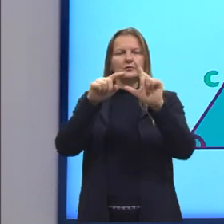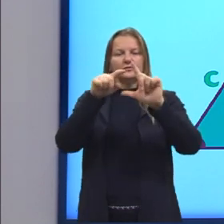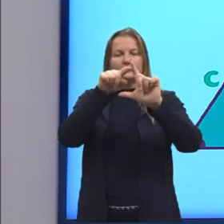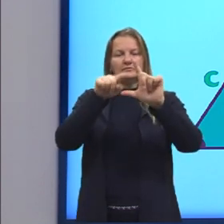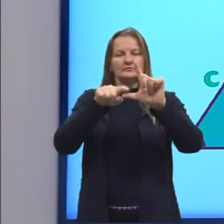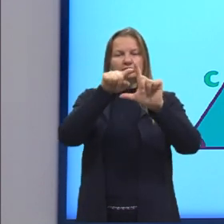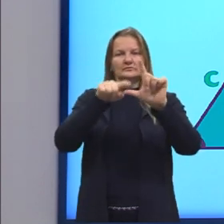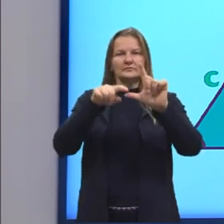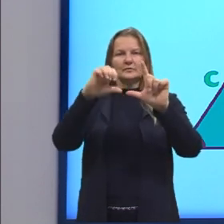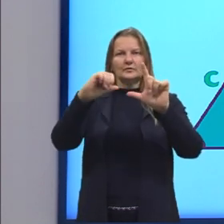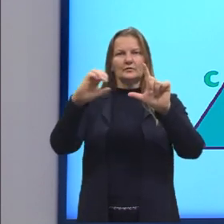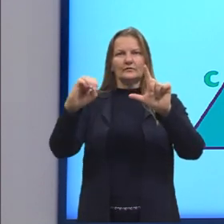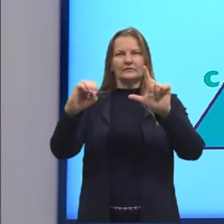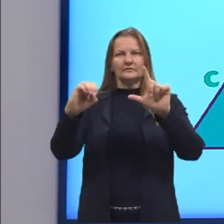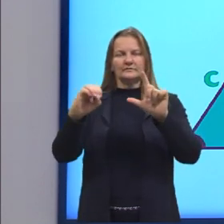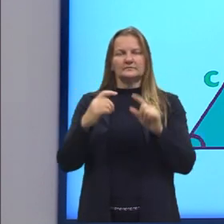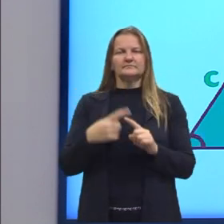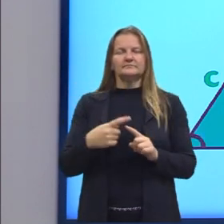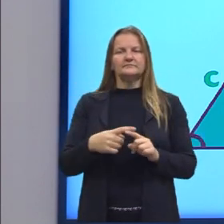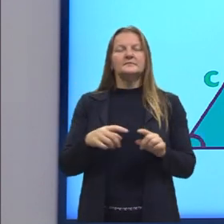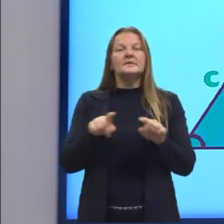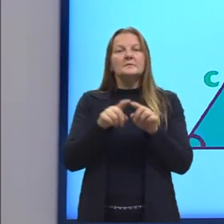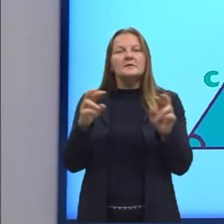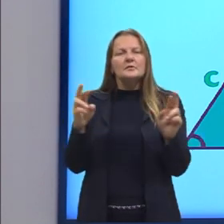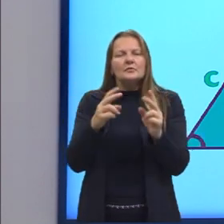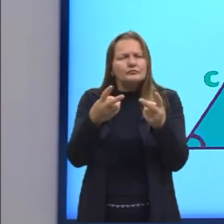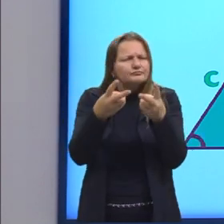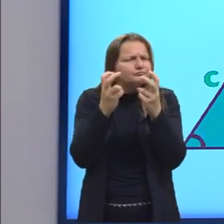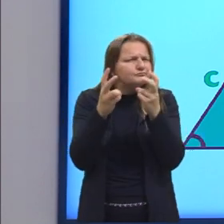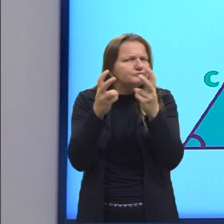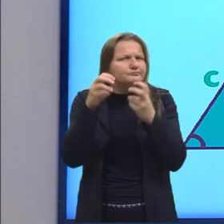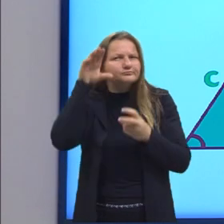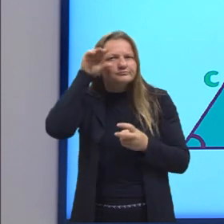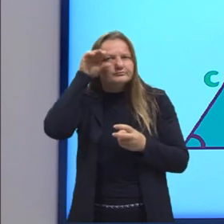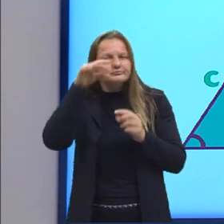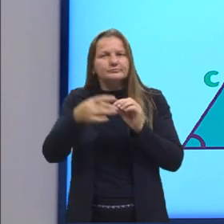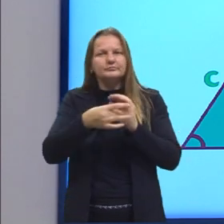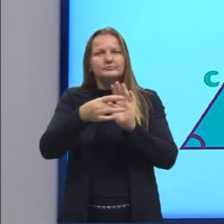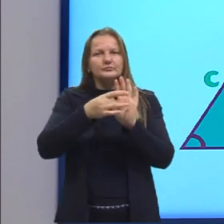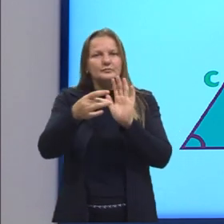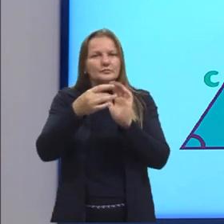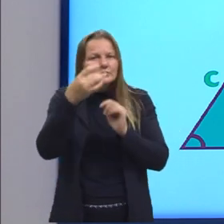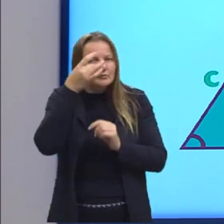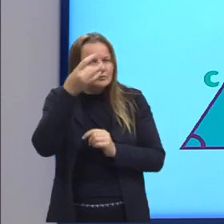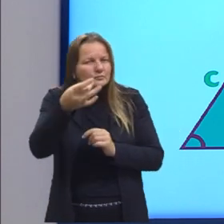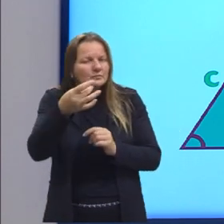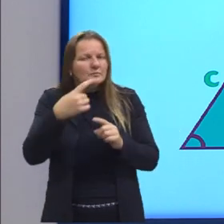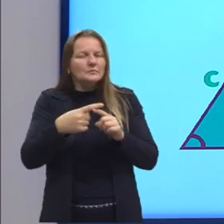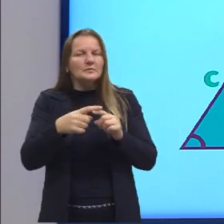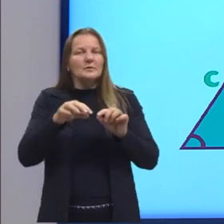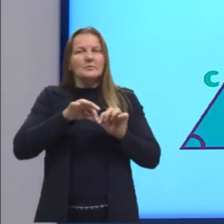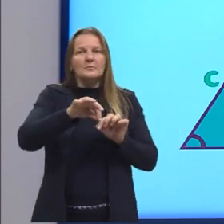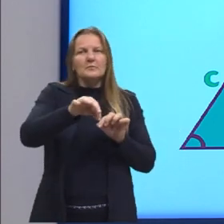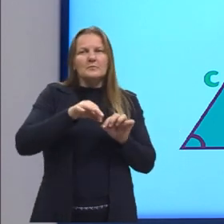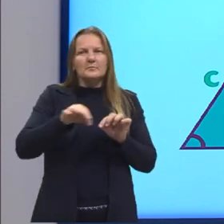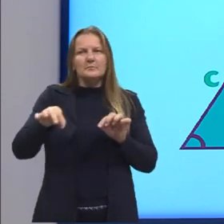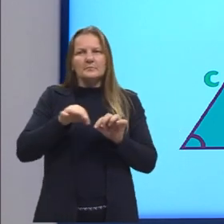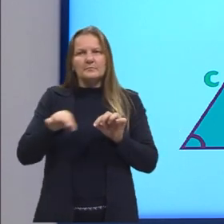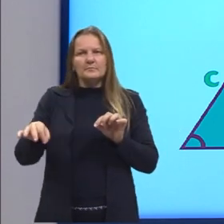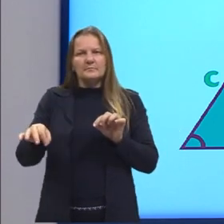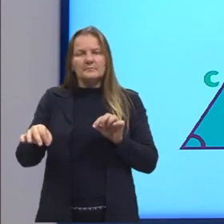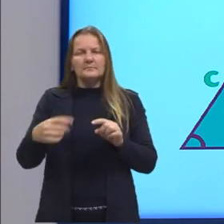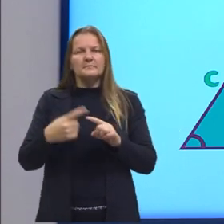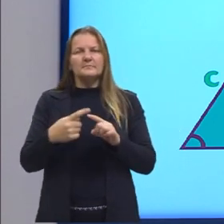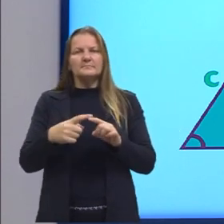90 graus. É a partir dessa semelhança que foram criadas as relações métricas. Que nada